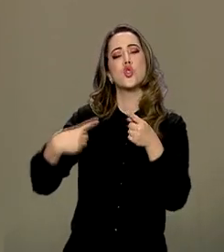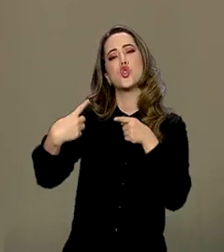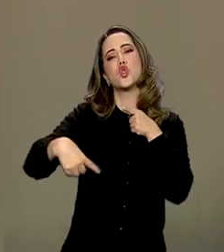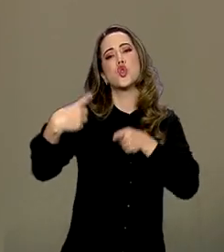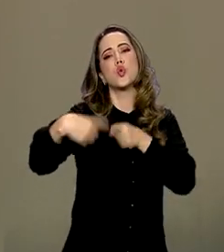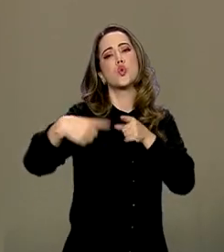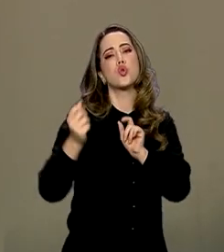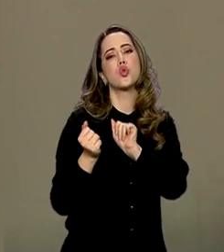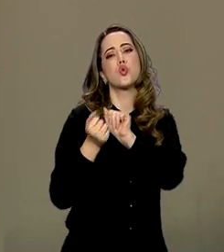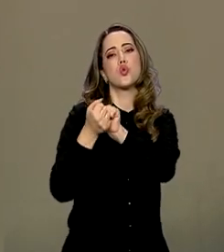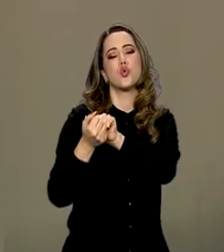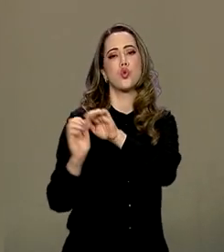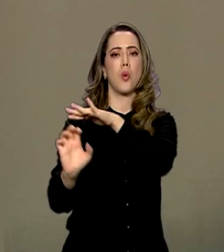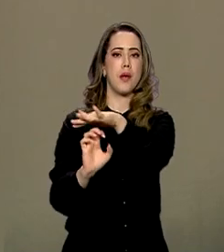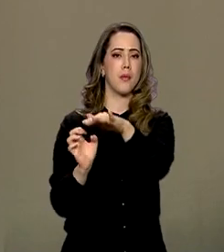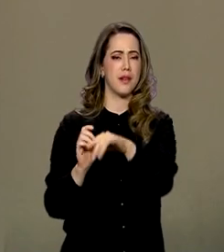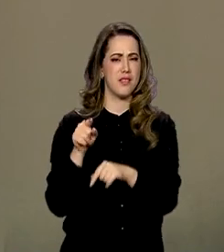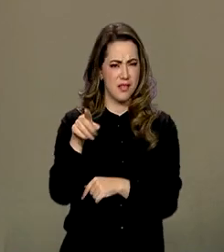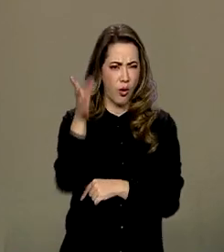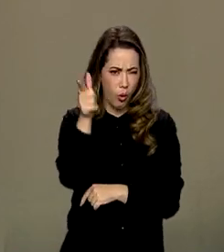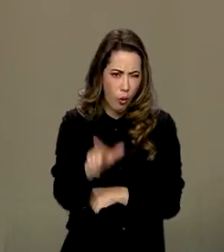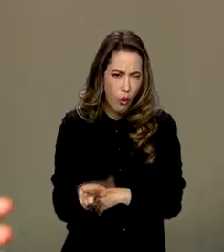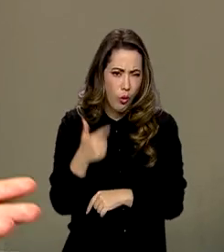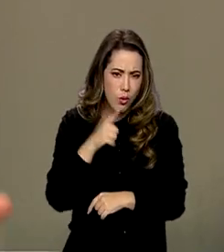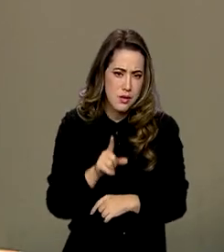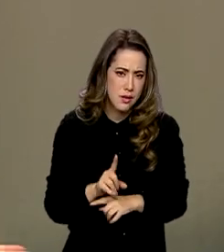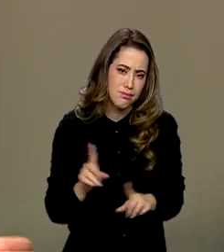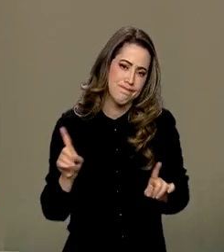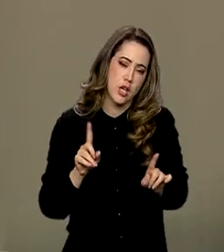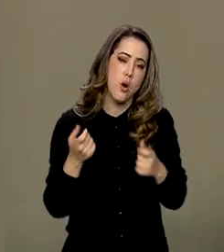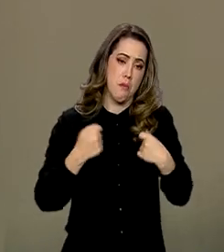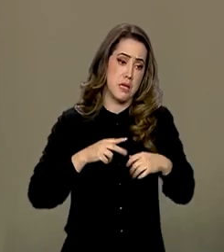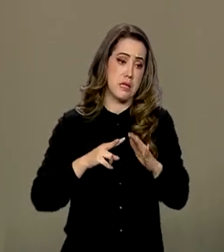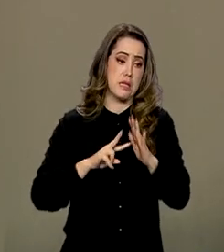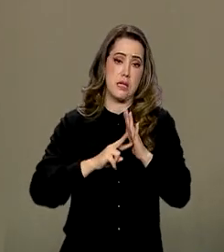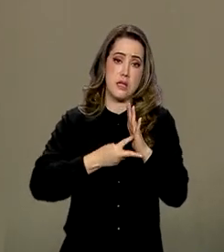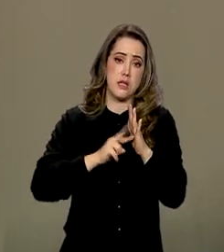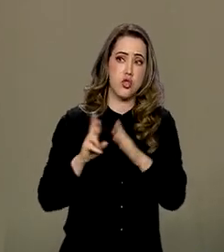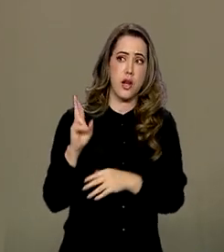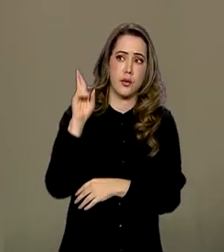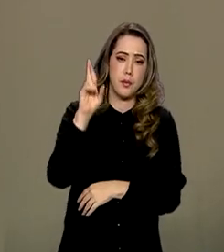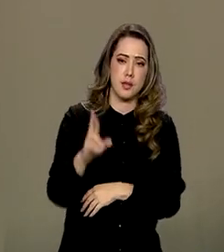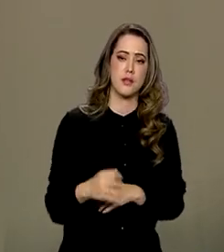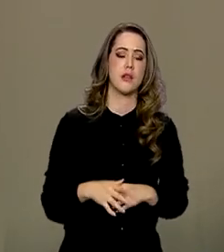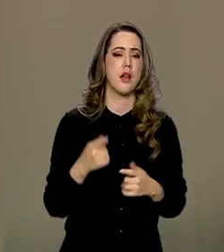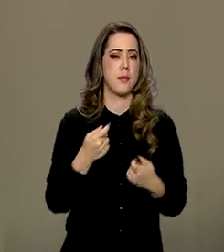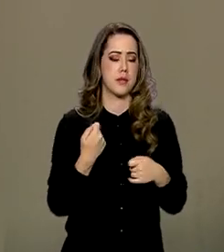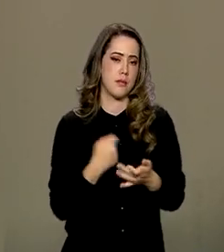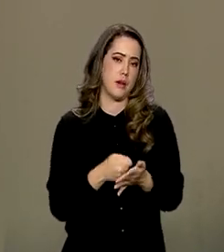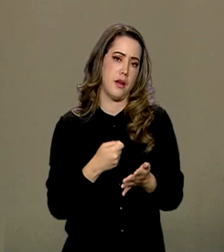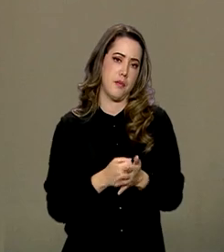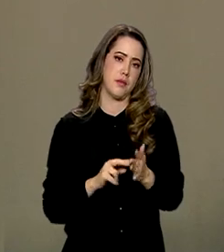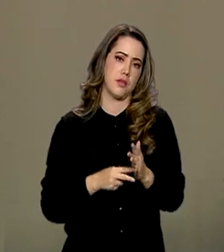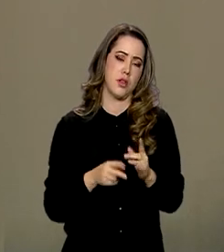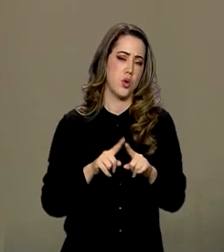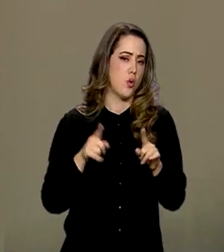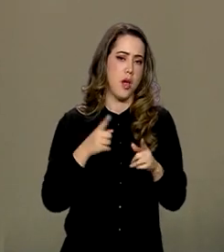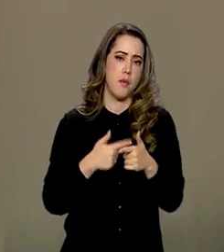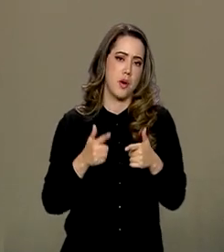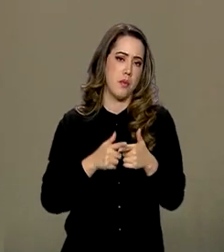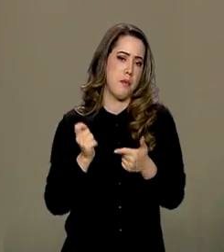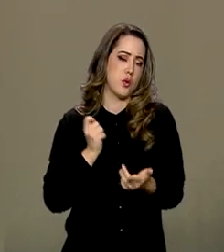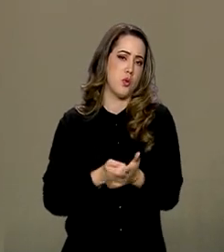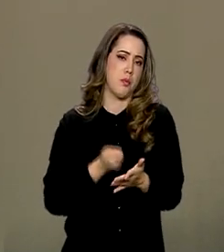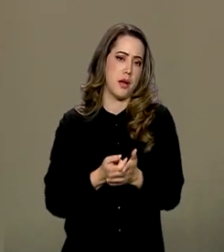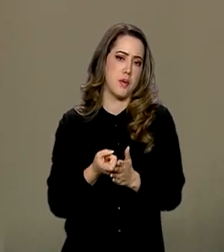representação coletiva. E para isso, os sindicatos precisam ter condições financeiras. Não é o problema do imposto sindical. O